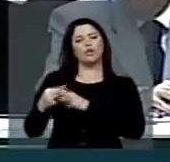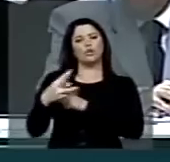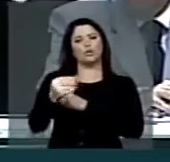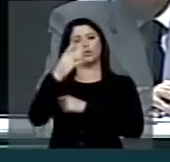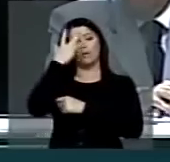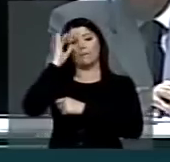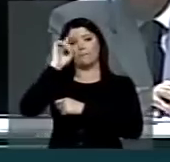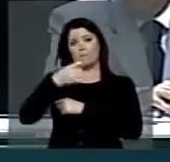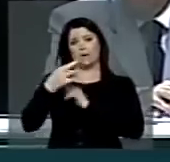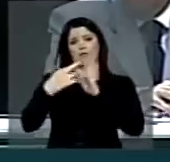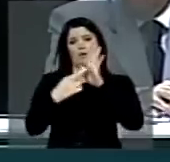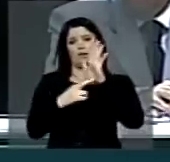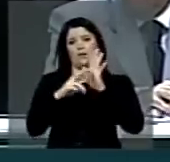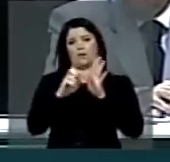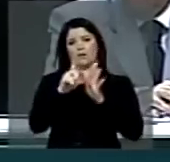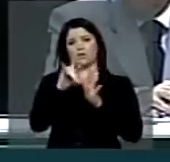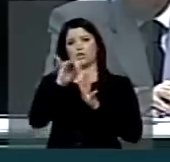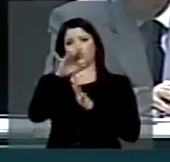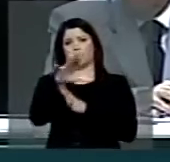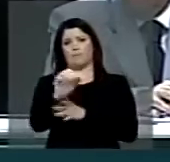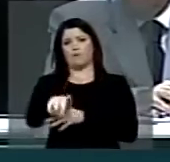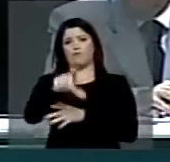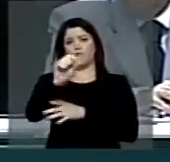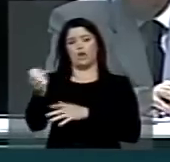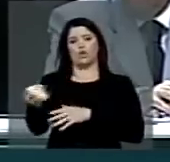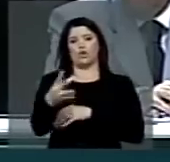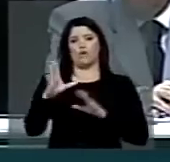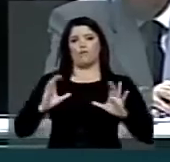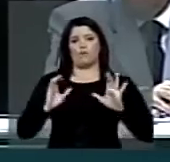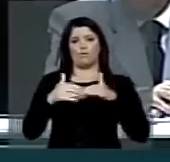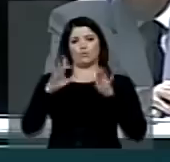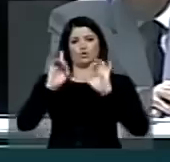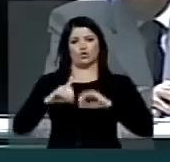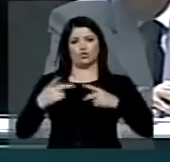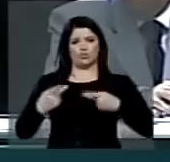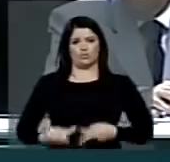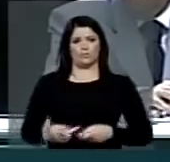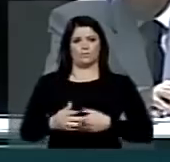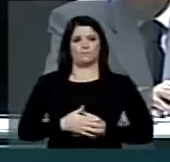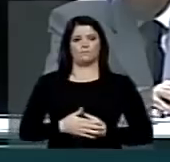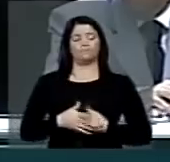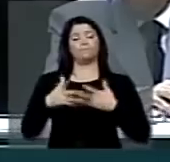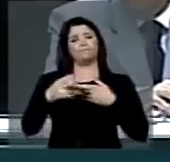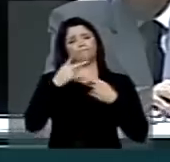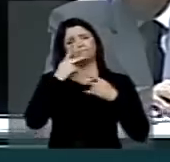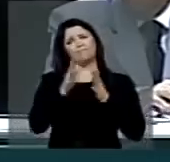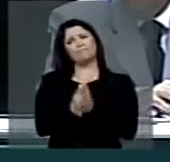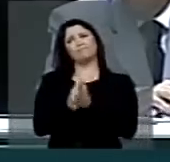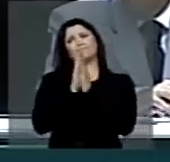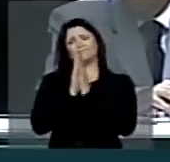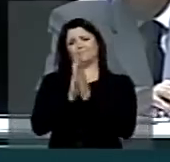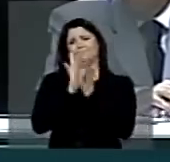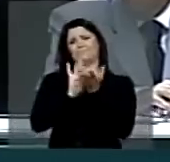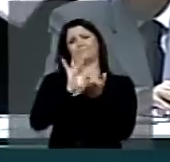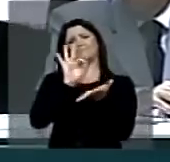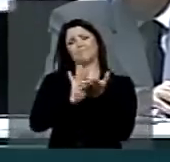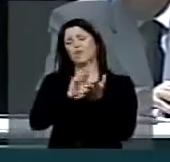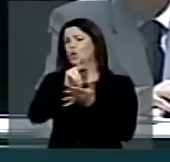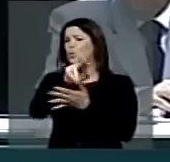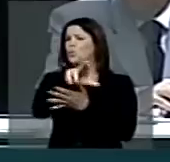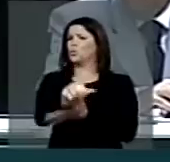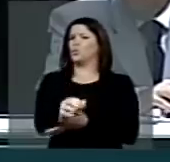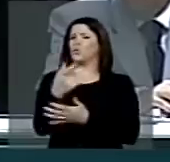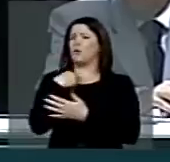determinado regimento, o comando da nova Comissão de Direitos Humanos. Então, faço apelo à Vossa Excelência. Em momento algum,